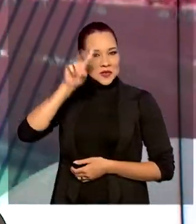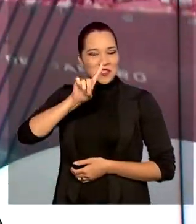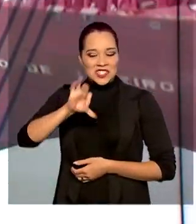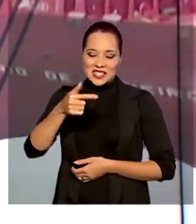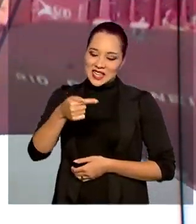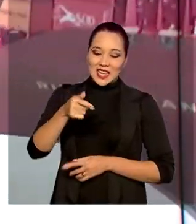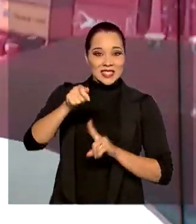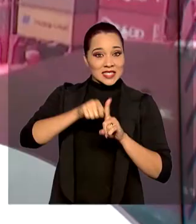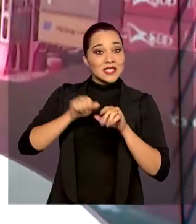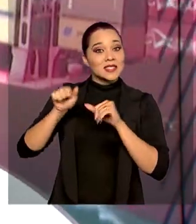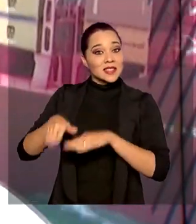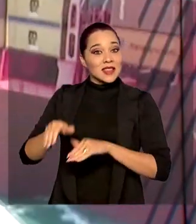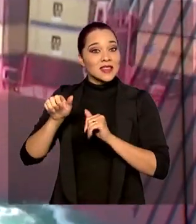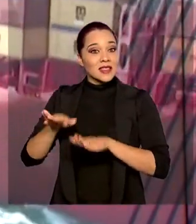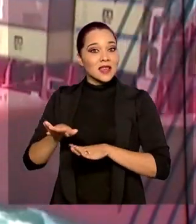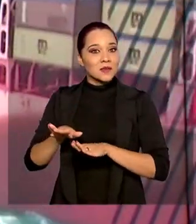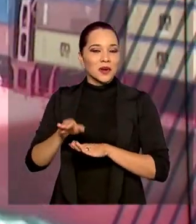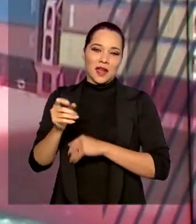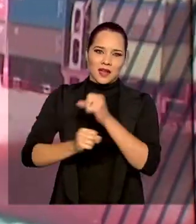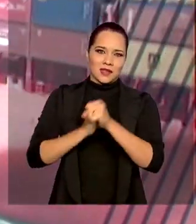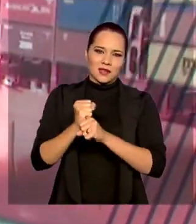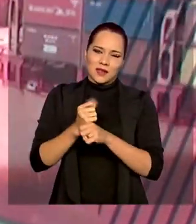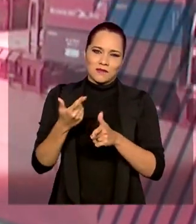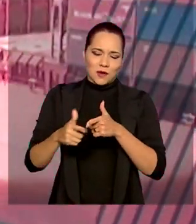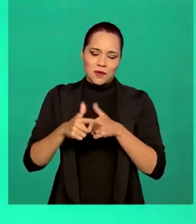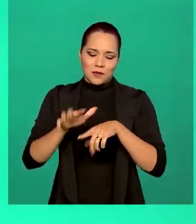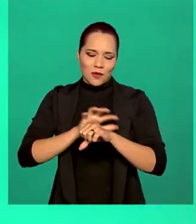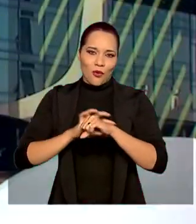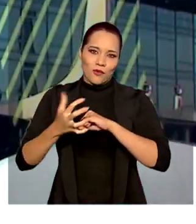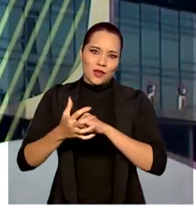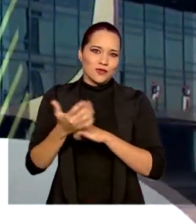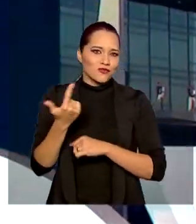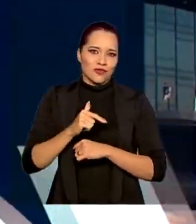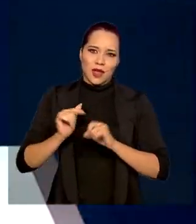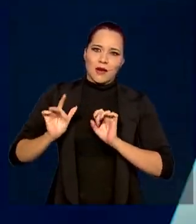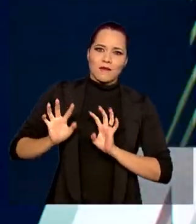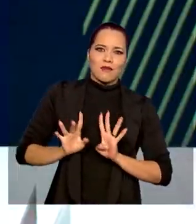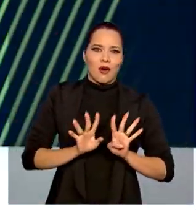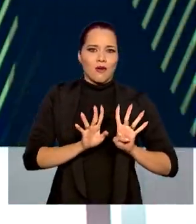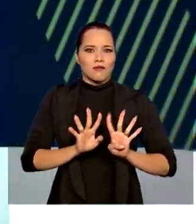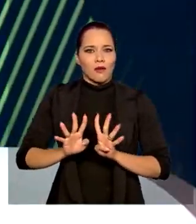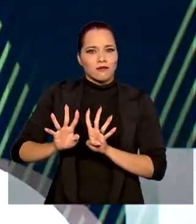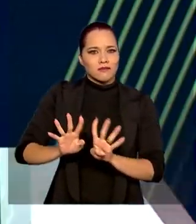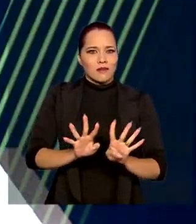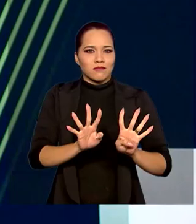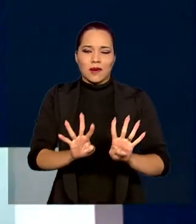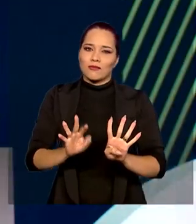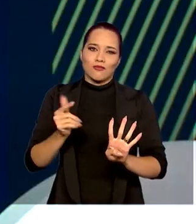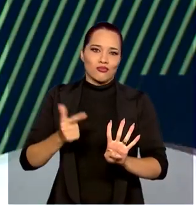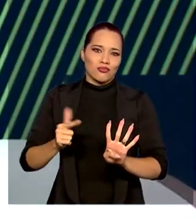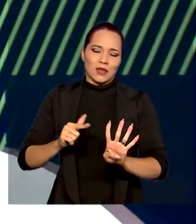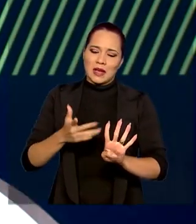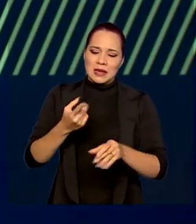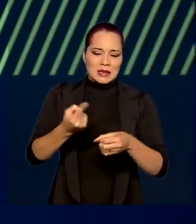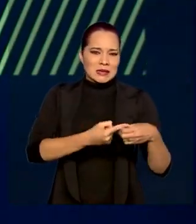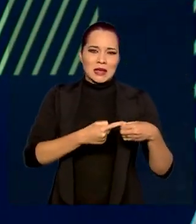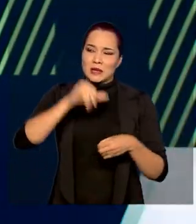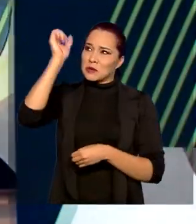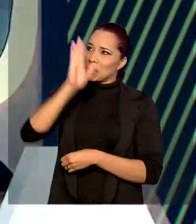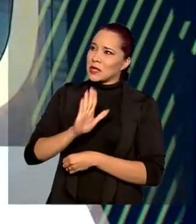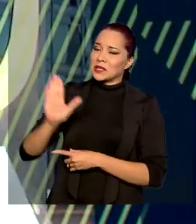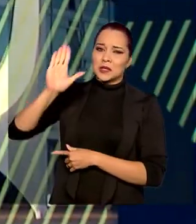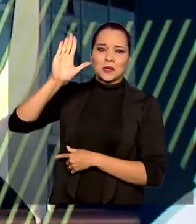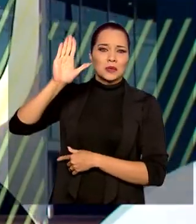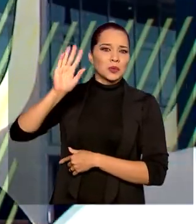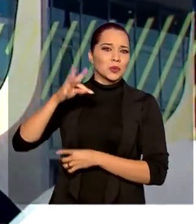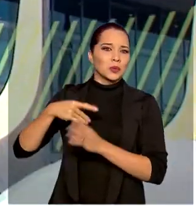7 de setembro. Este ano, por causa da pandemia, nós não teremos os desfiles tradicionais em várias cidades do Brasil, inclusive